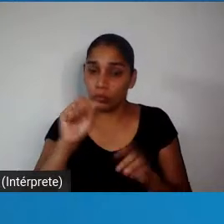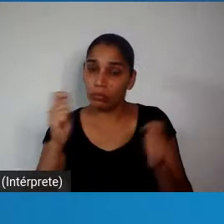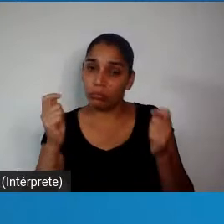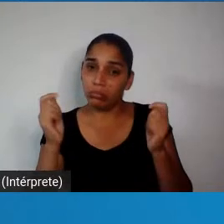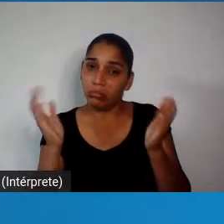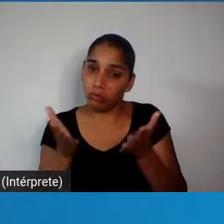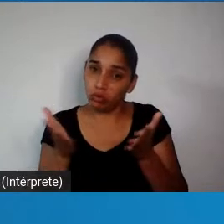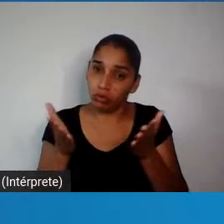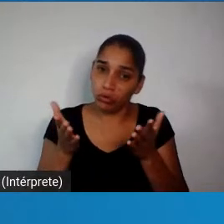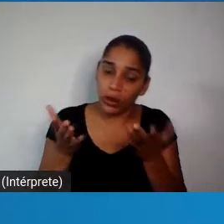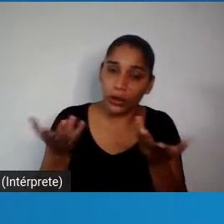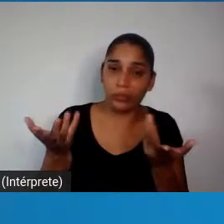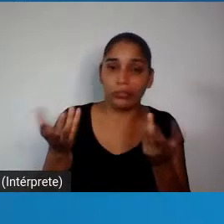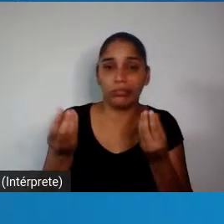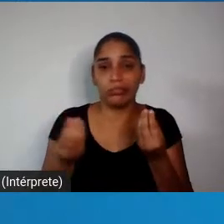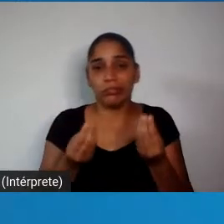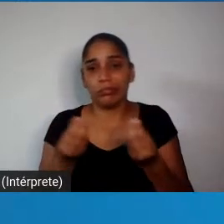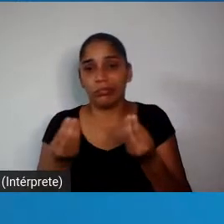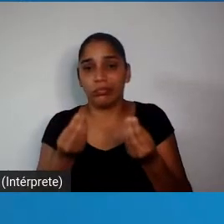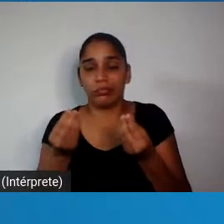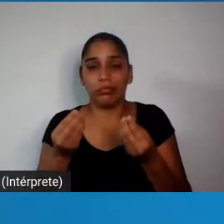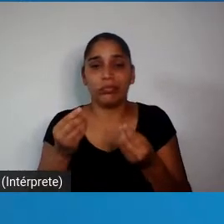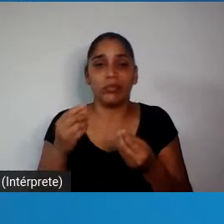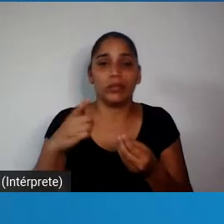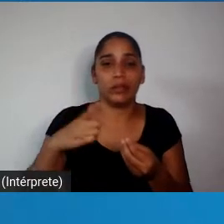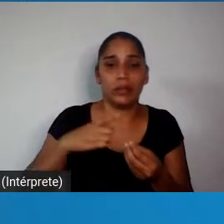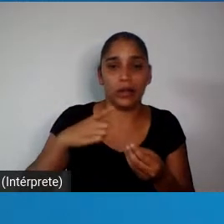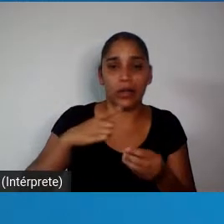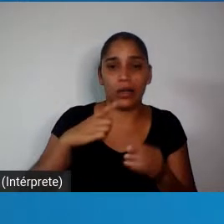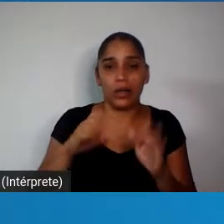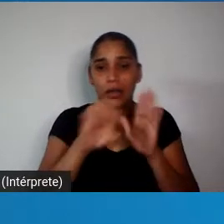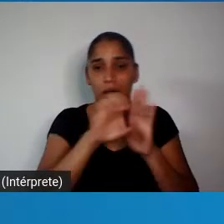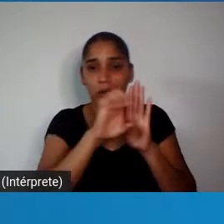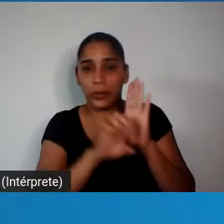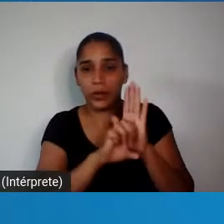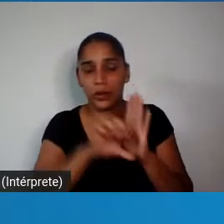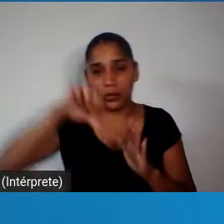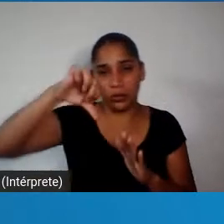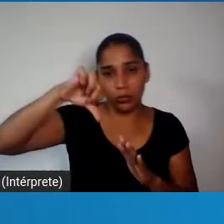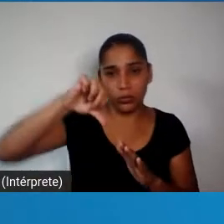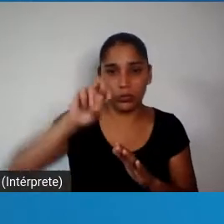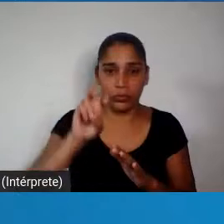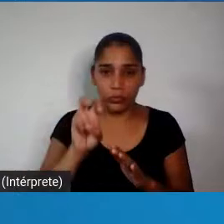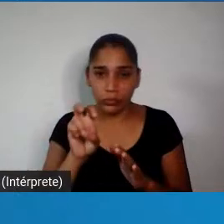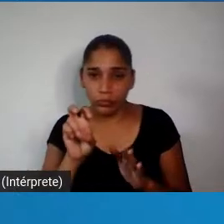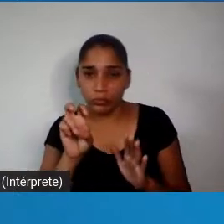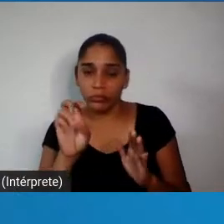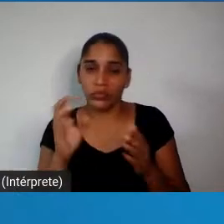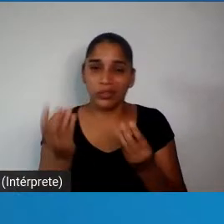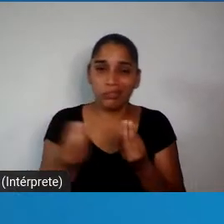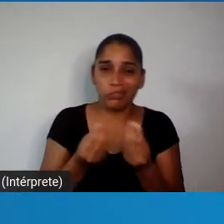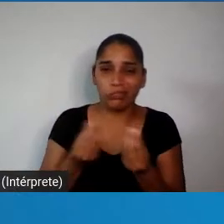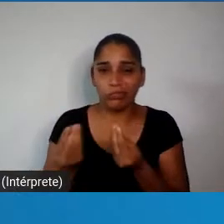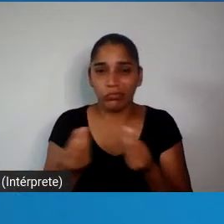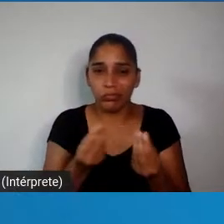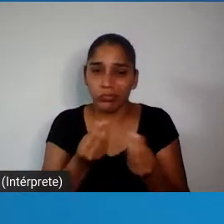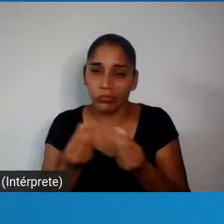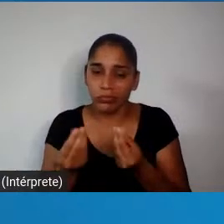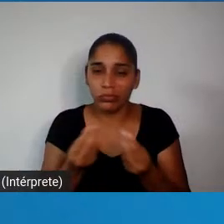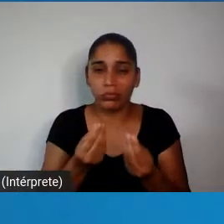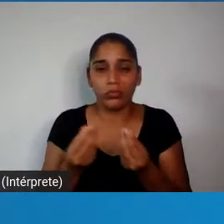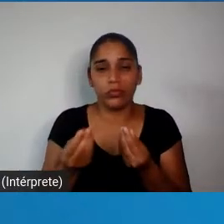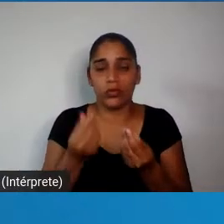impactado pela emenda 95, um SUS já fragilizado politicamente a partir do golpe de 2016,